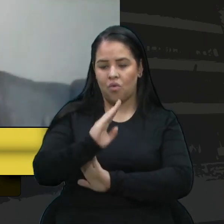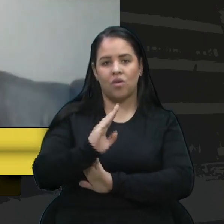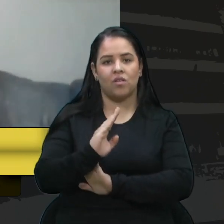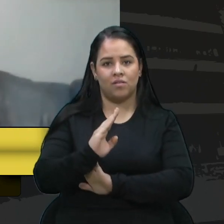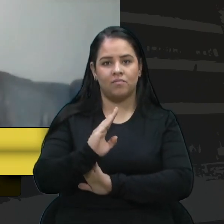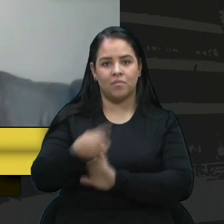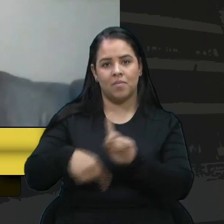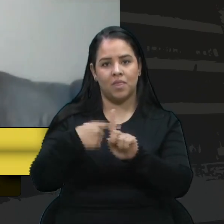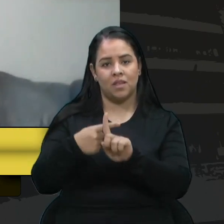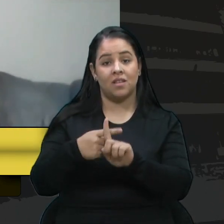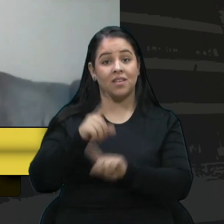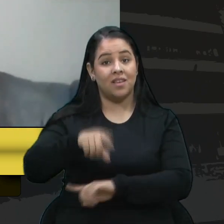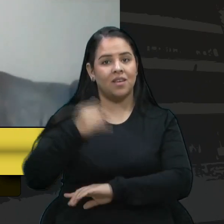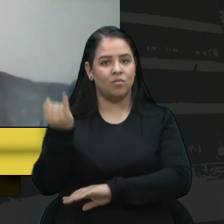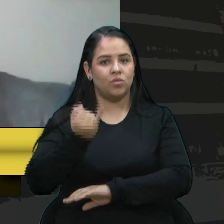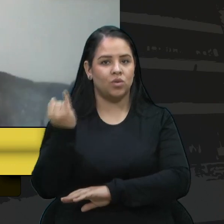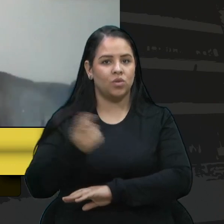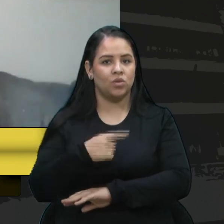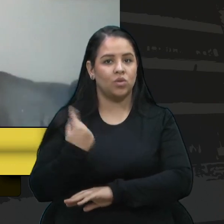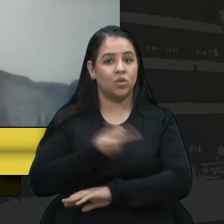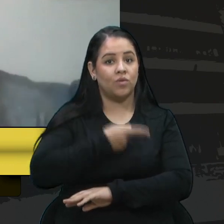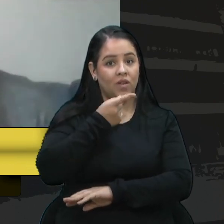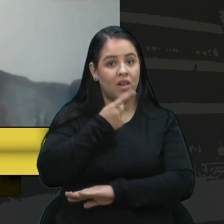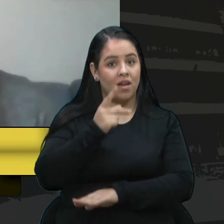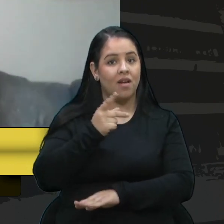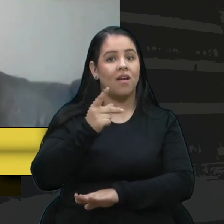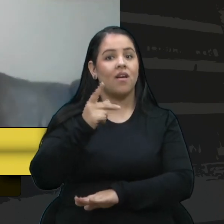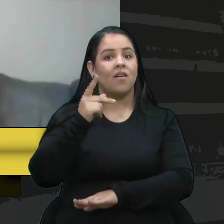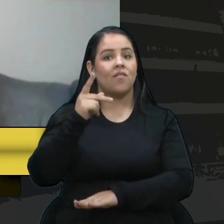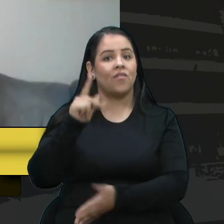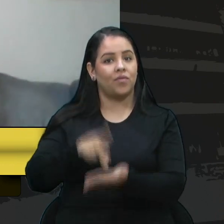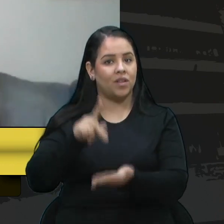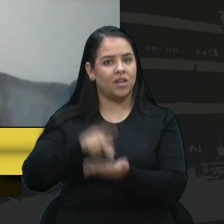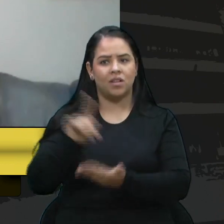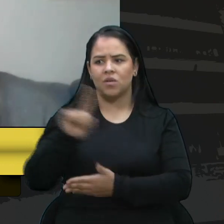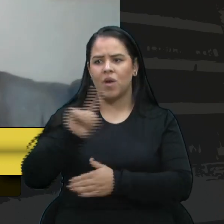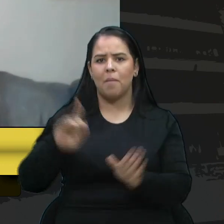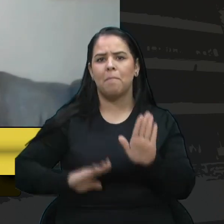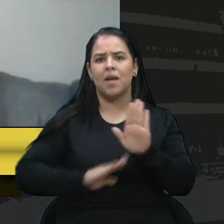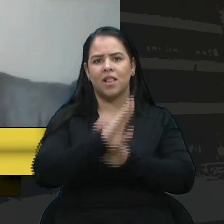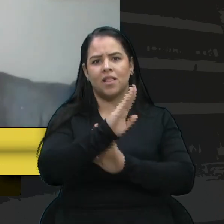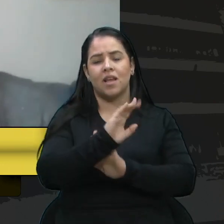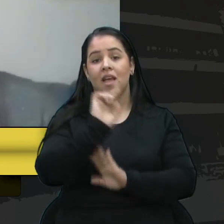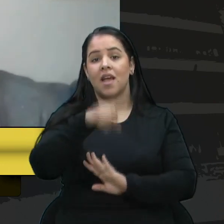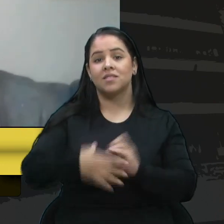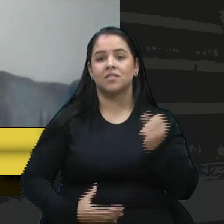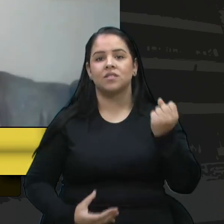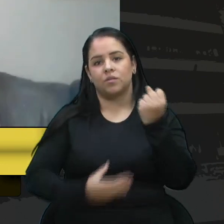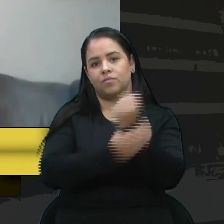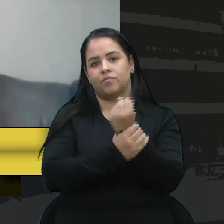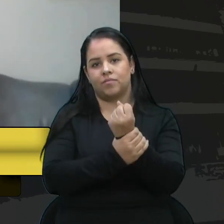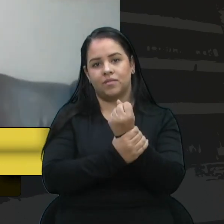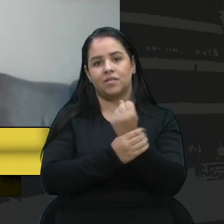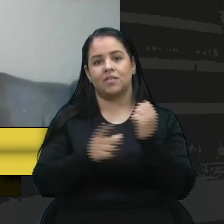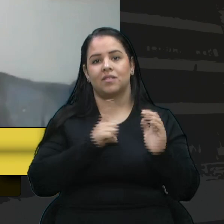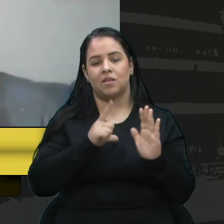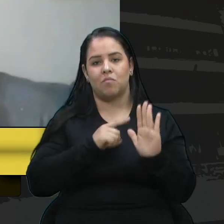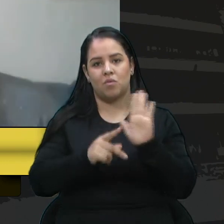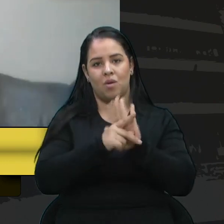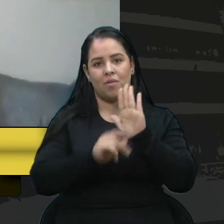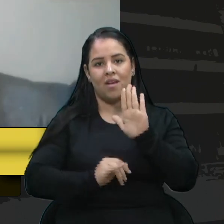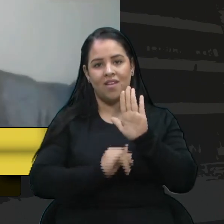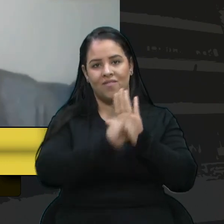importante a gente contar com a verdade. Isso não é aumentar salário. Isso é garantir a inflação. É